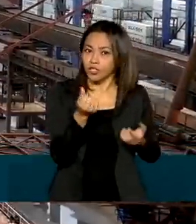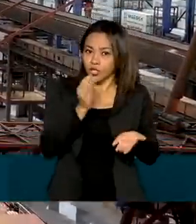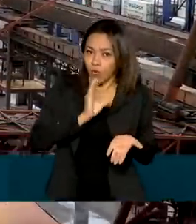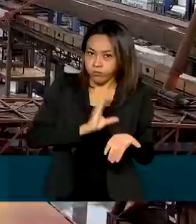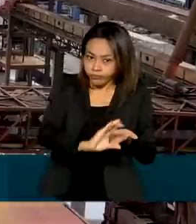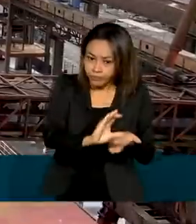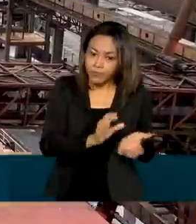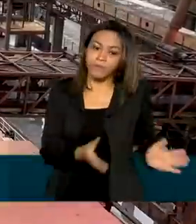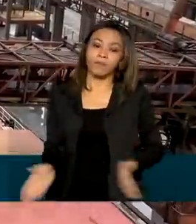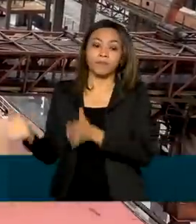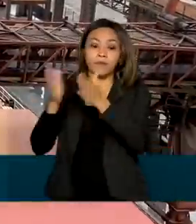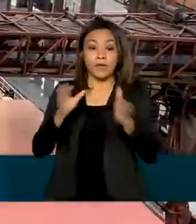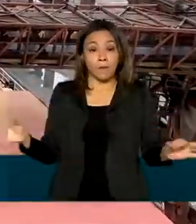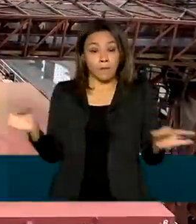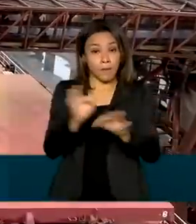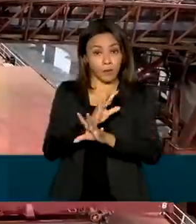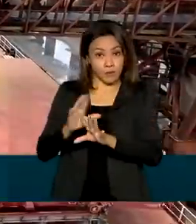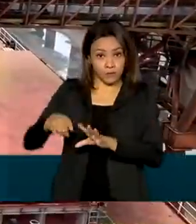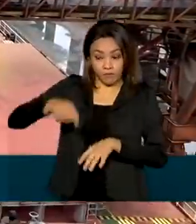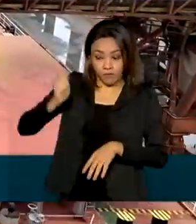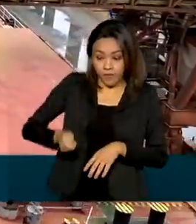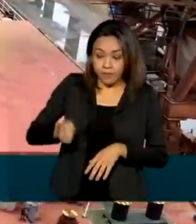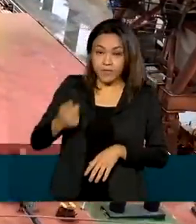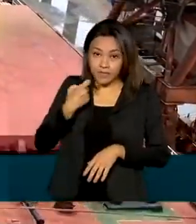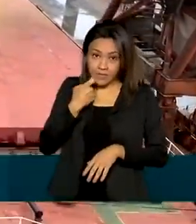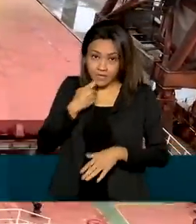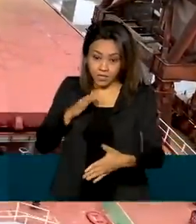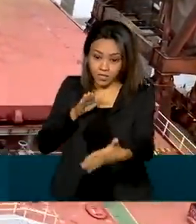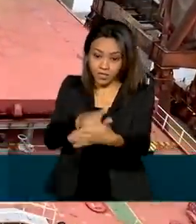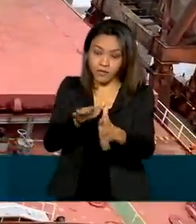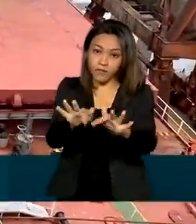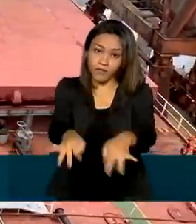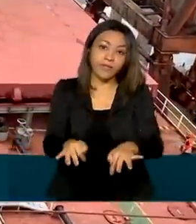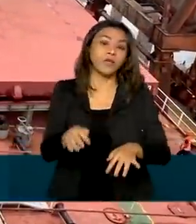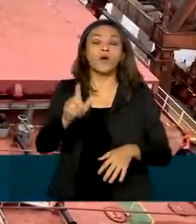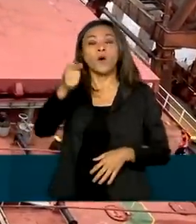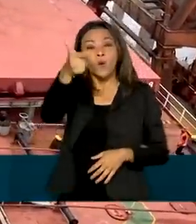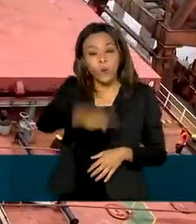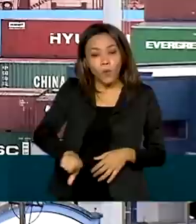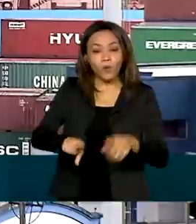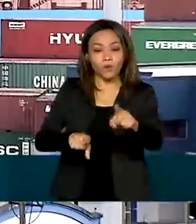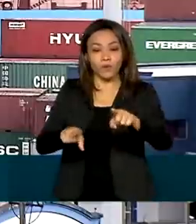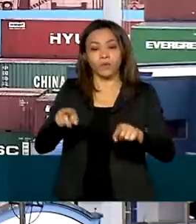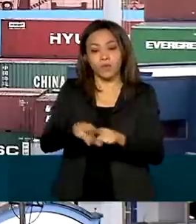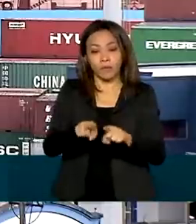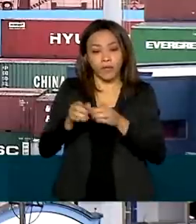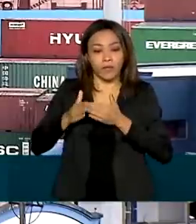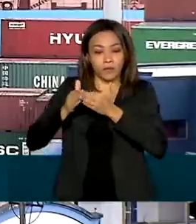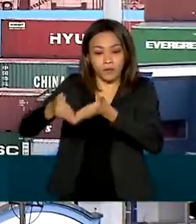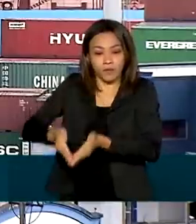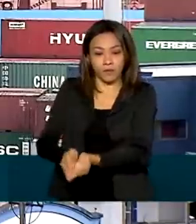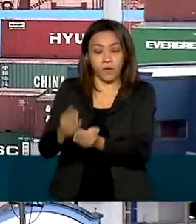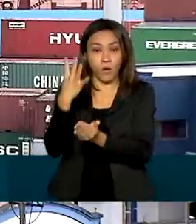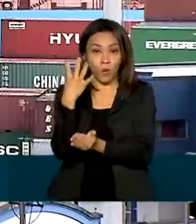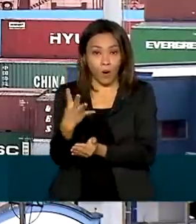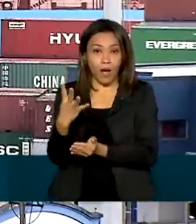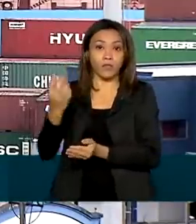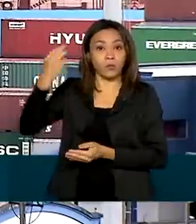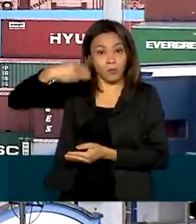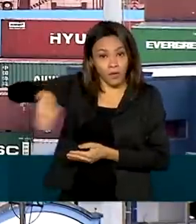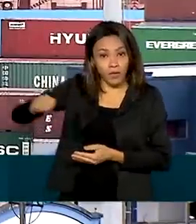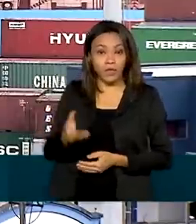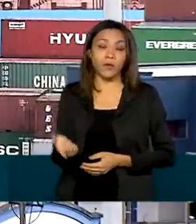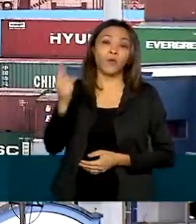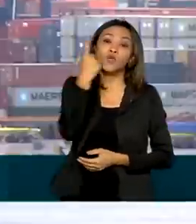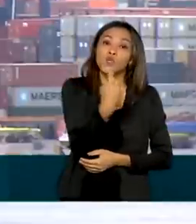fechando a Infra Week, o governo federal faz o arrendamento de cinco terminais portuários, quatro no Maranhão e um no Rio